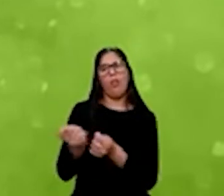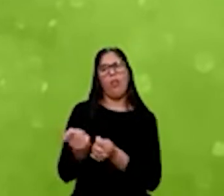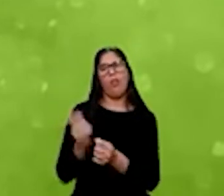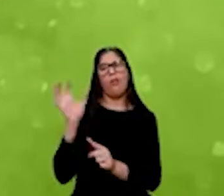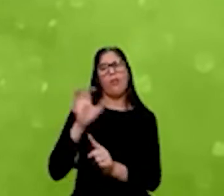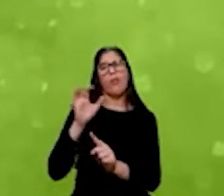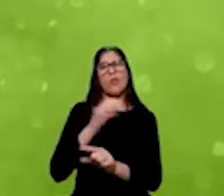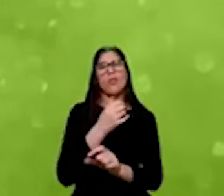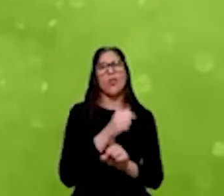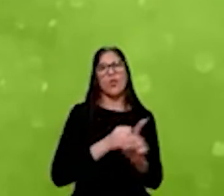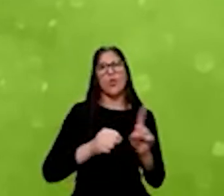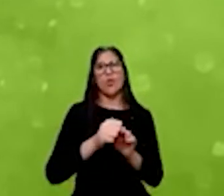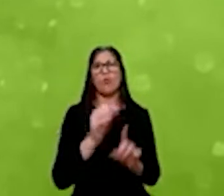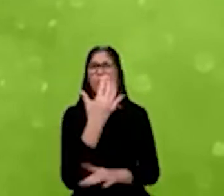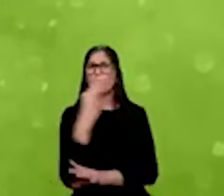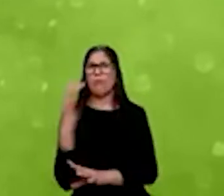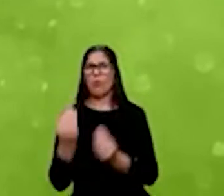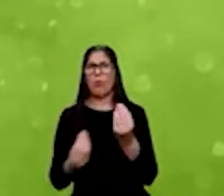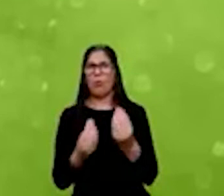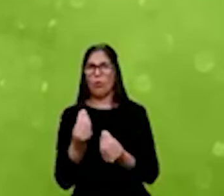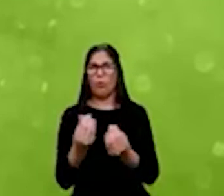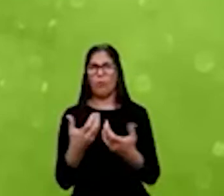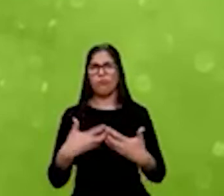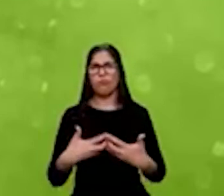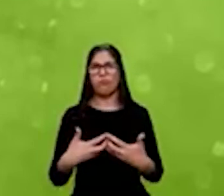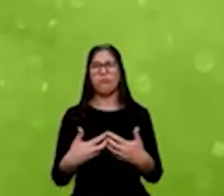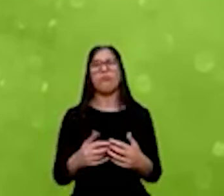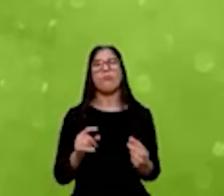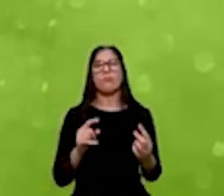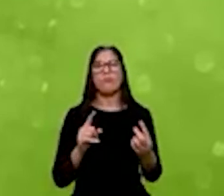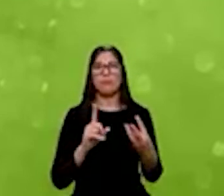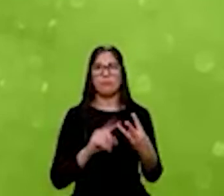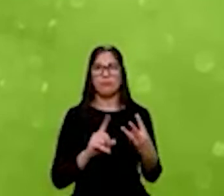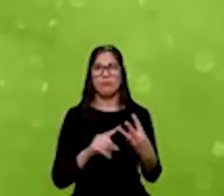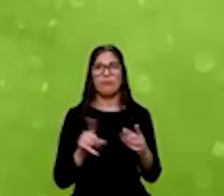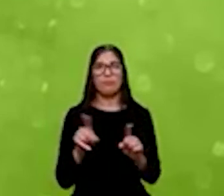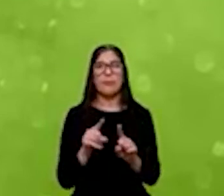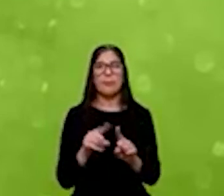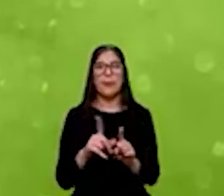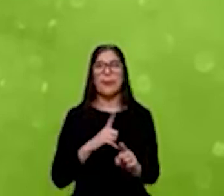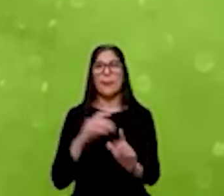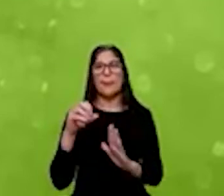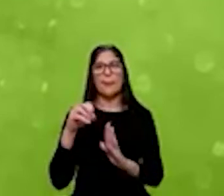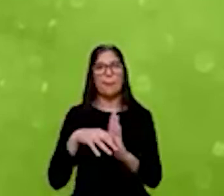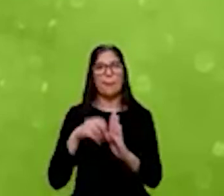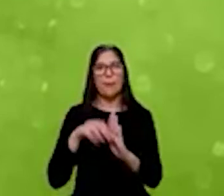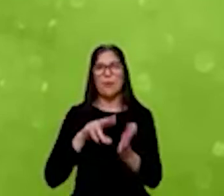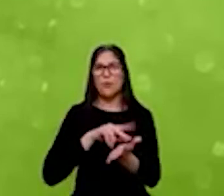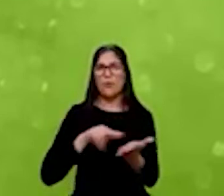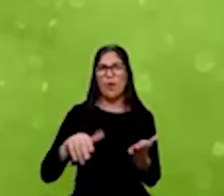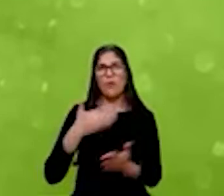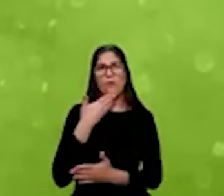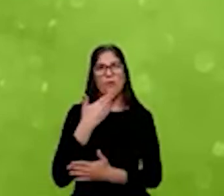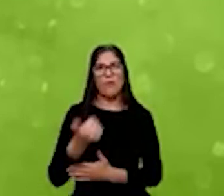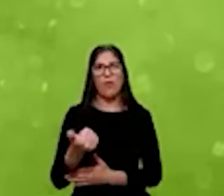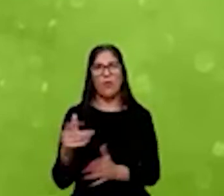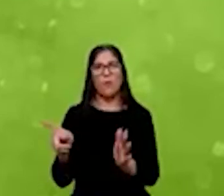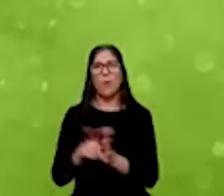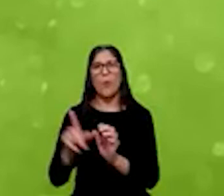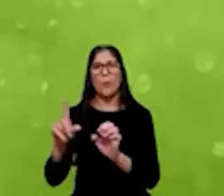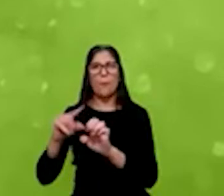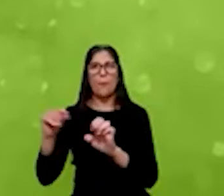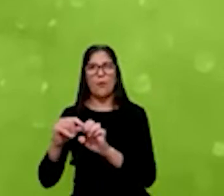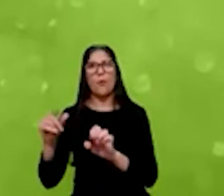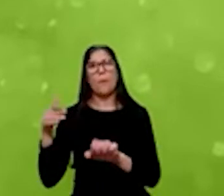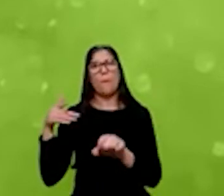causam para a sociedade. O programa também oferece uma série de benefícios e vantagens para os empreendedores participantes,